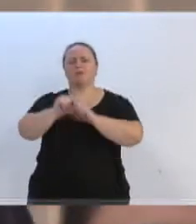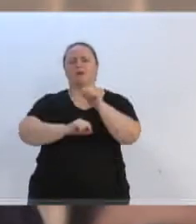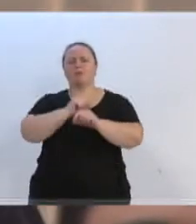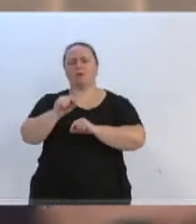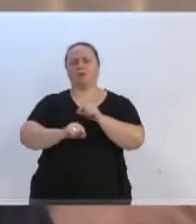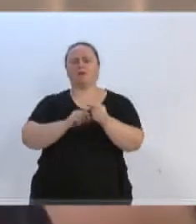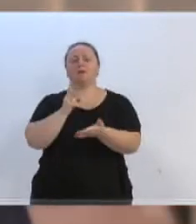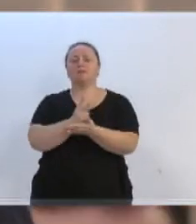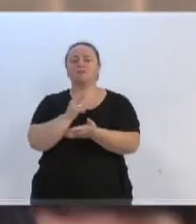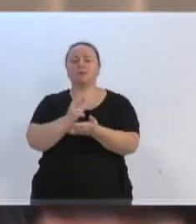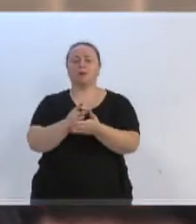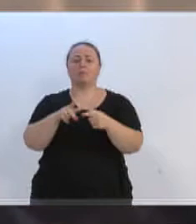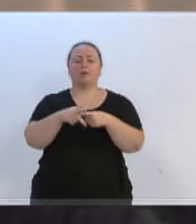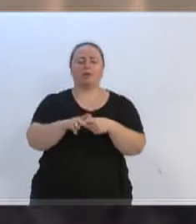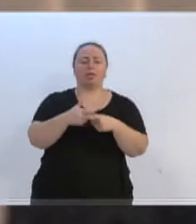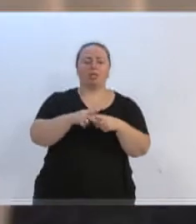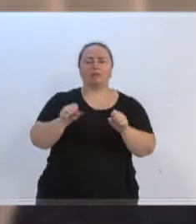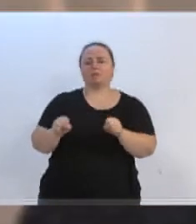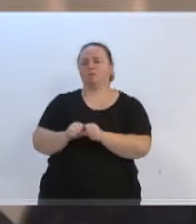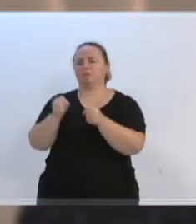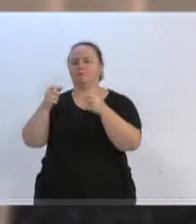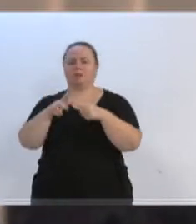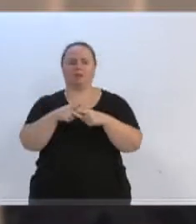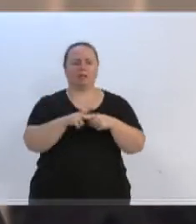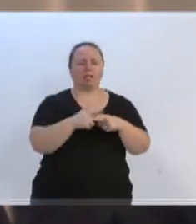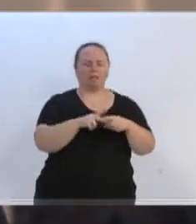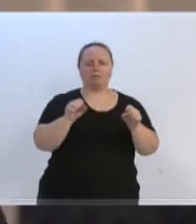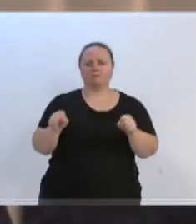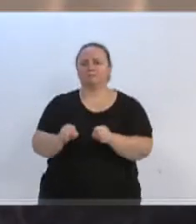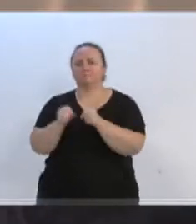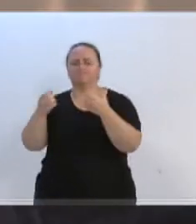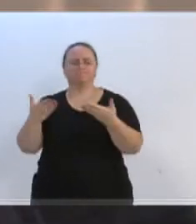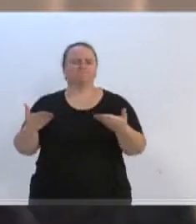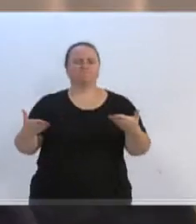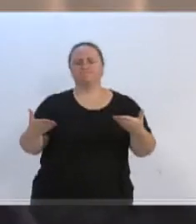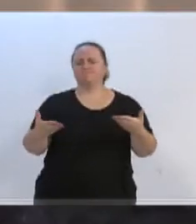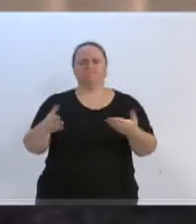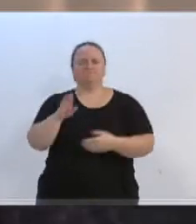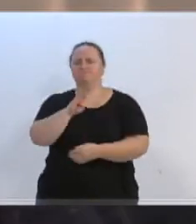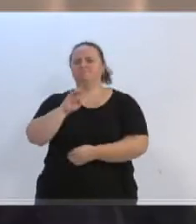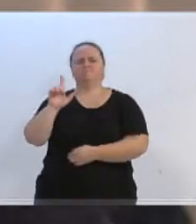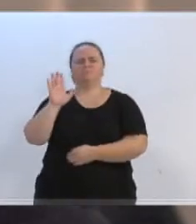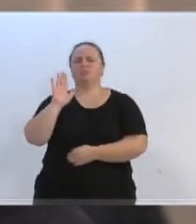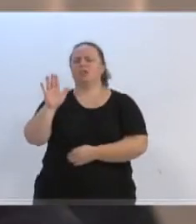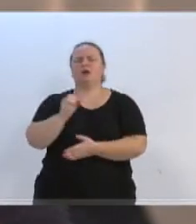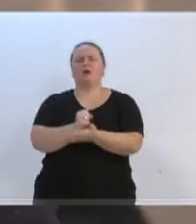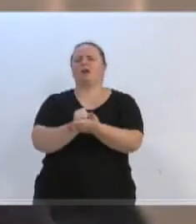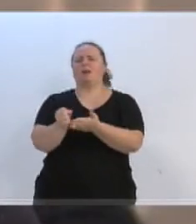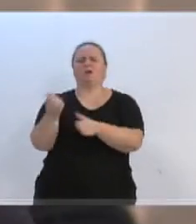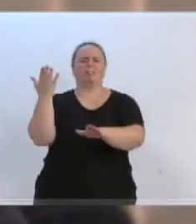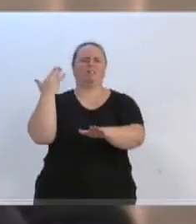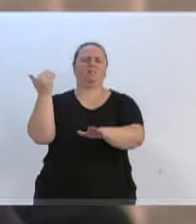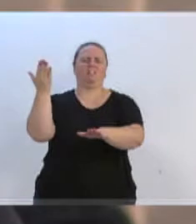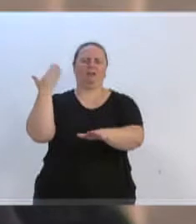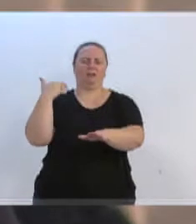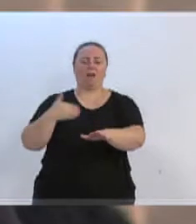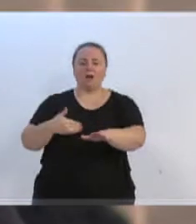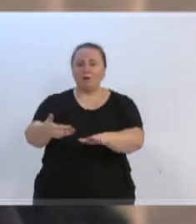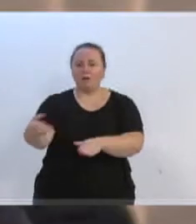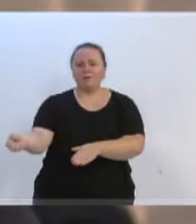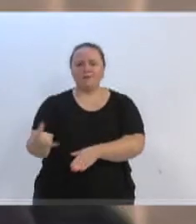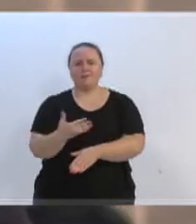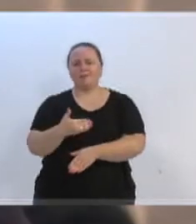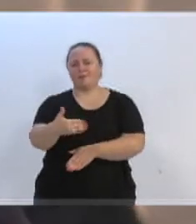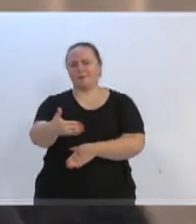públicos com as constantes manutenções ali numa ponte de madeira, cabo de aço, que, para Blumenau, já é ultrapassado, coisa que já não deveria desistir mais do nosso